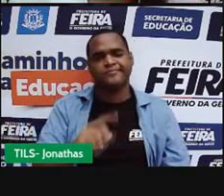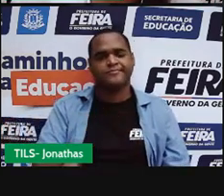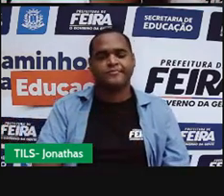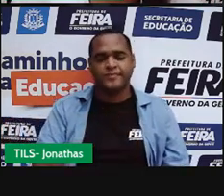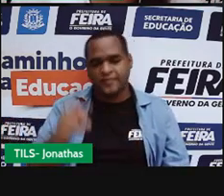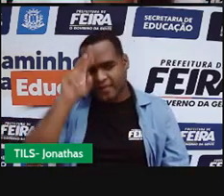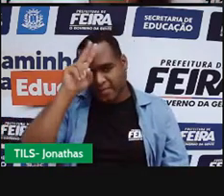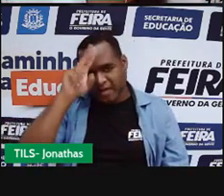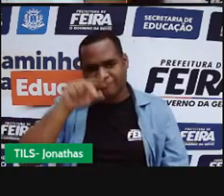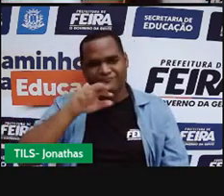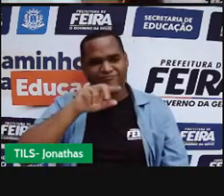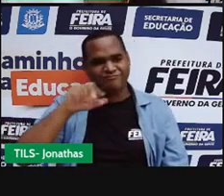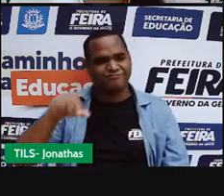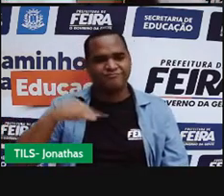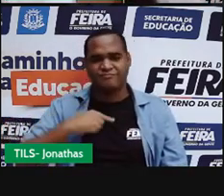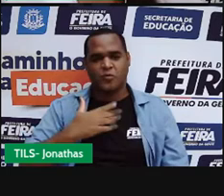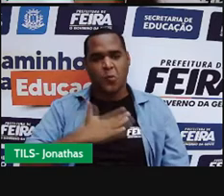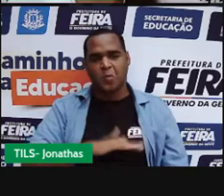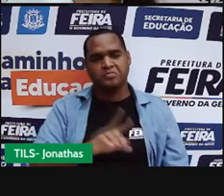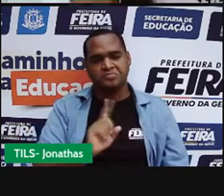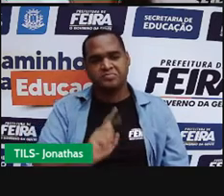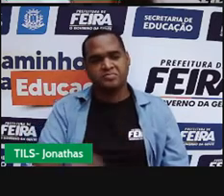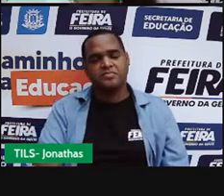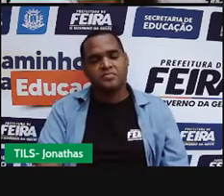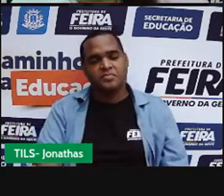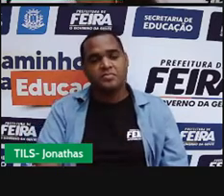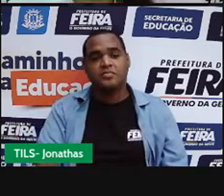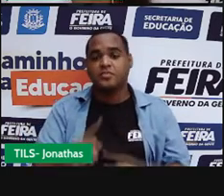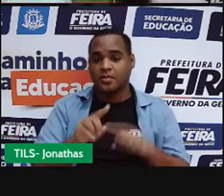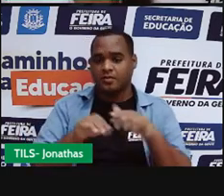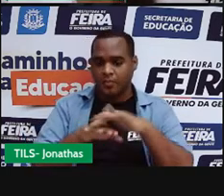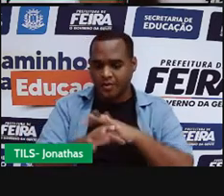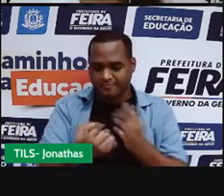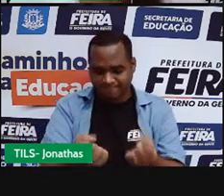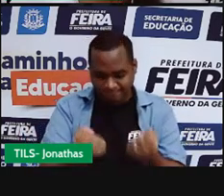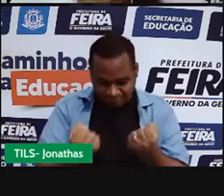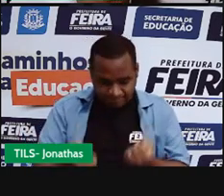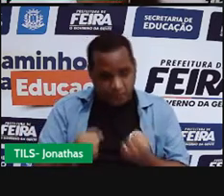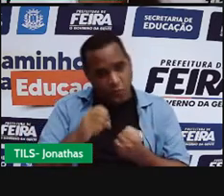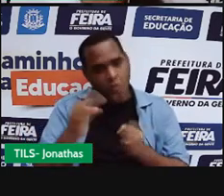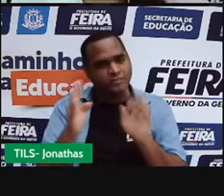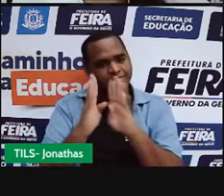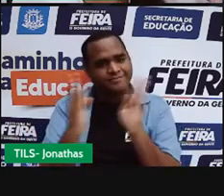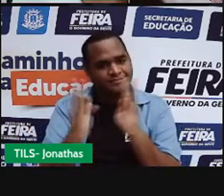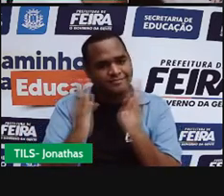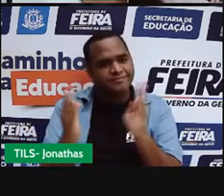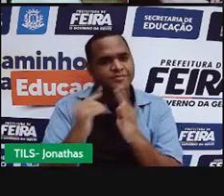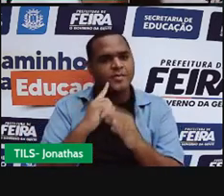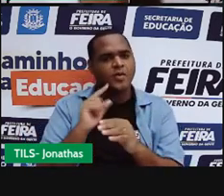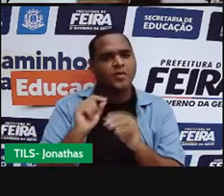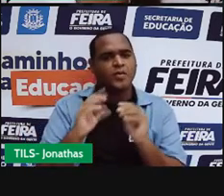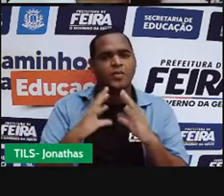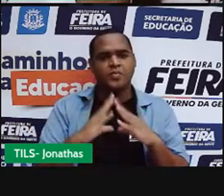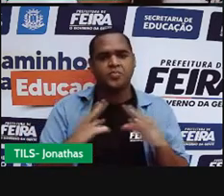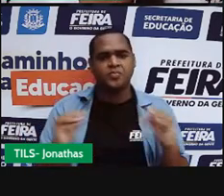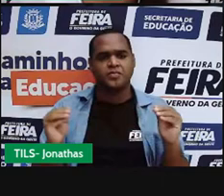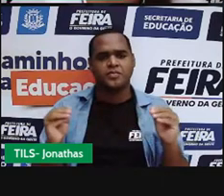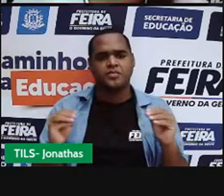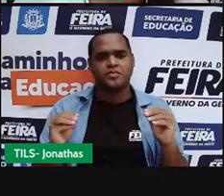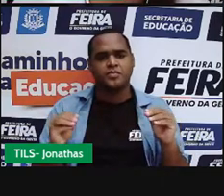se você botar hoje, daqui a uma semana, você voltar lá na gaveta onde você botou, você vai dizer, cadê a bolinha? Sumiu. Na